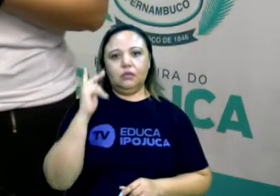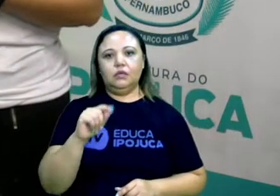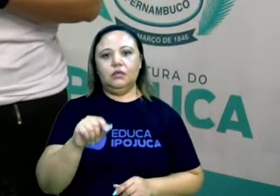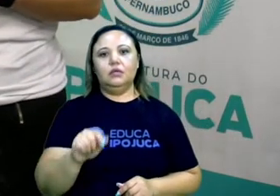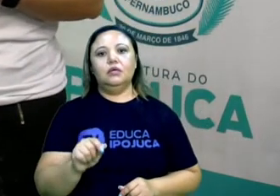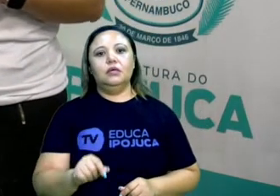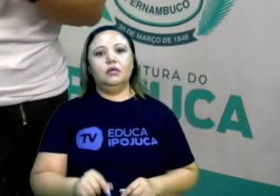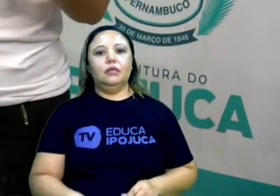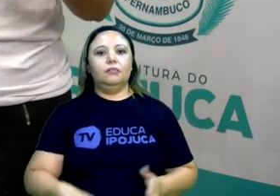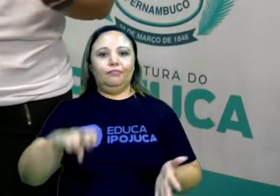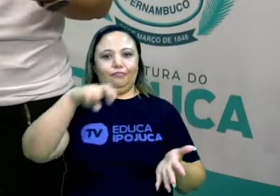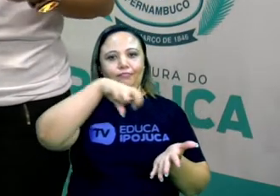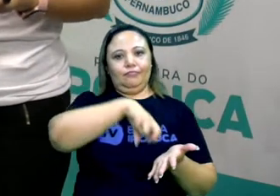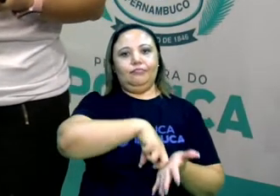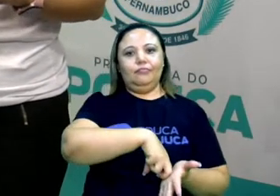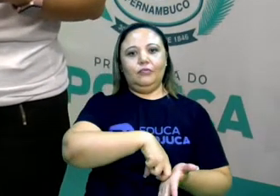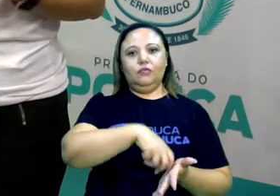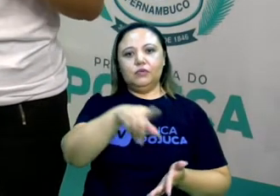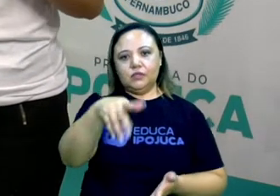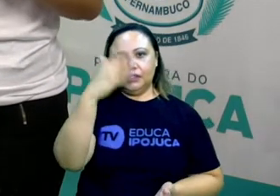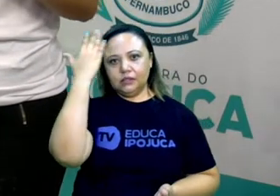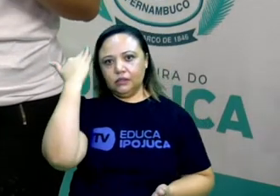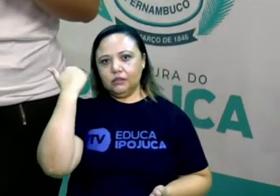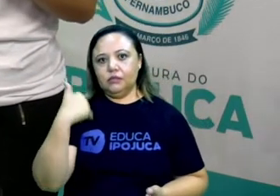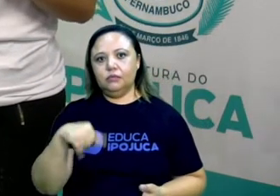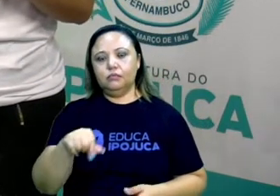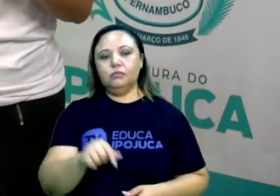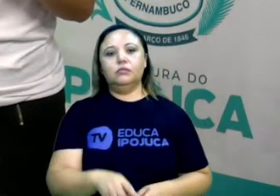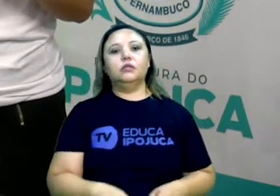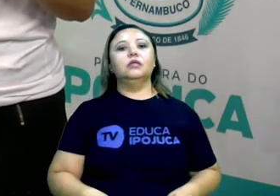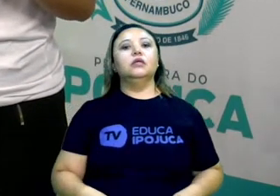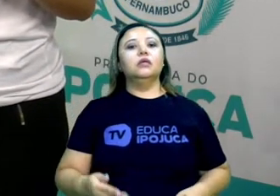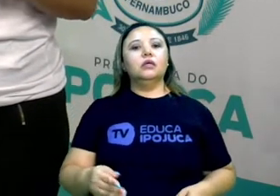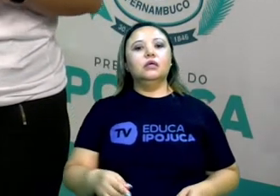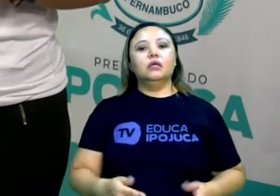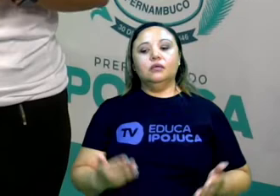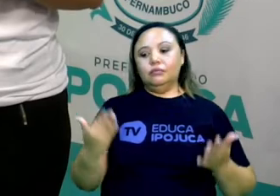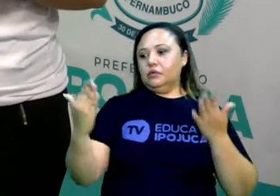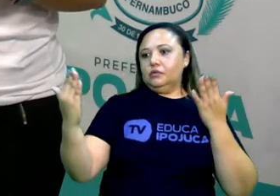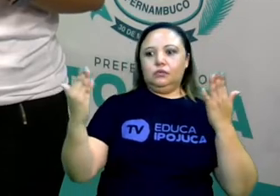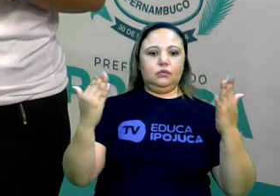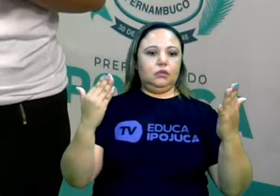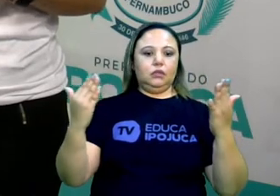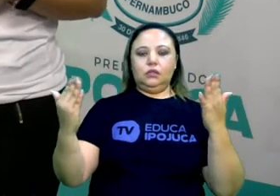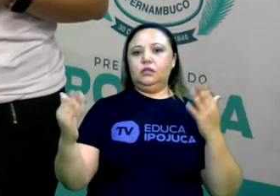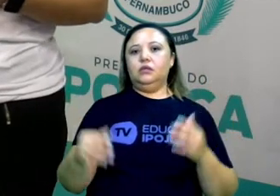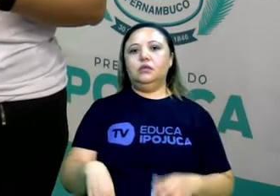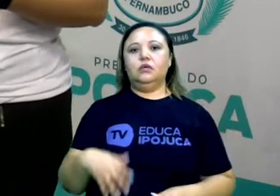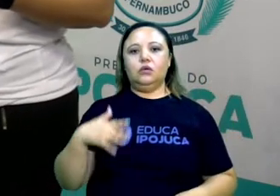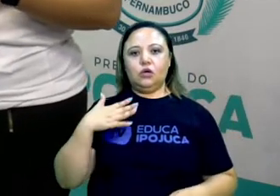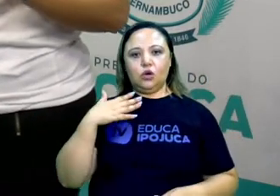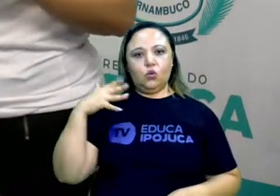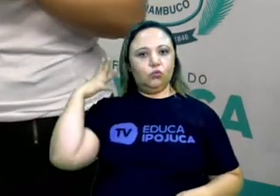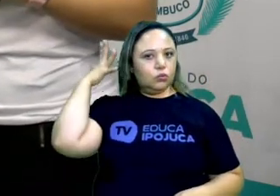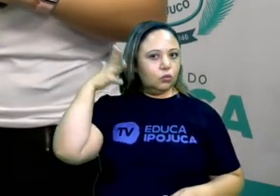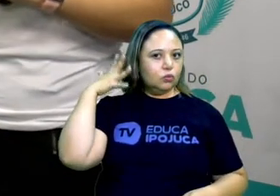identificar esse discurso de ódio? Às vezes, eles estão tão ali encobertos que a gente nem percebe.